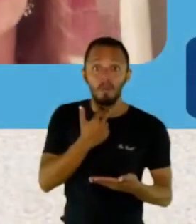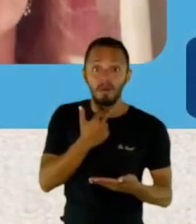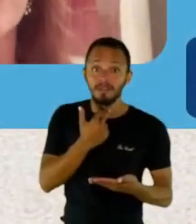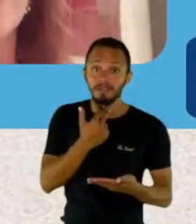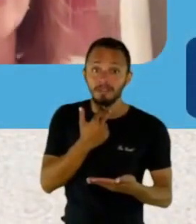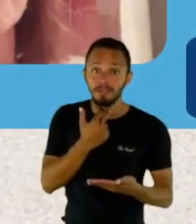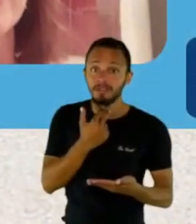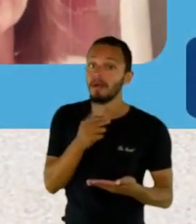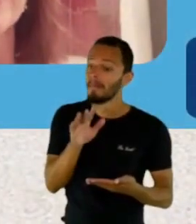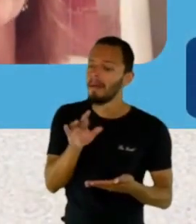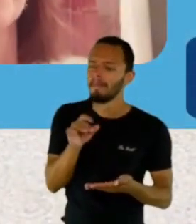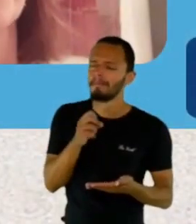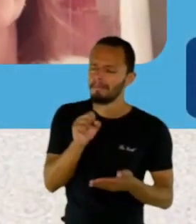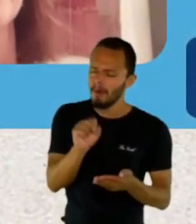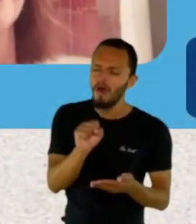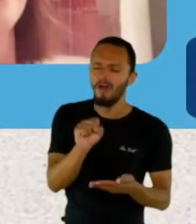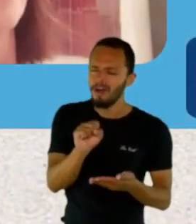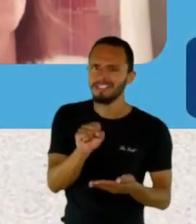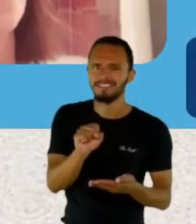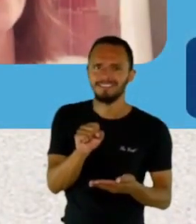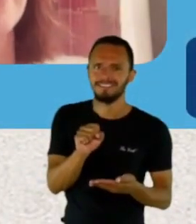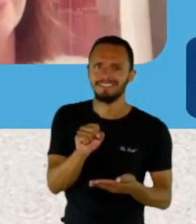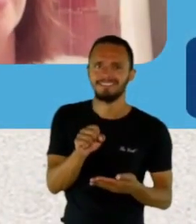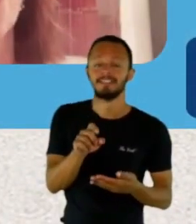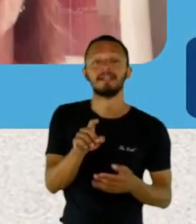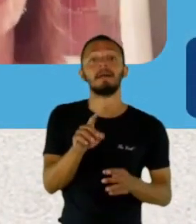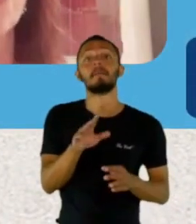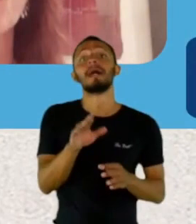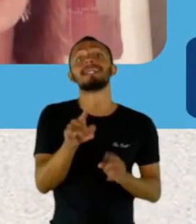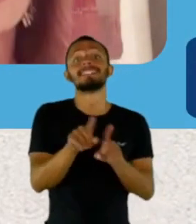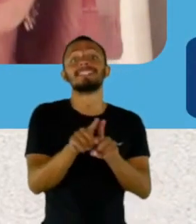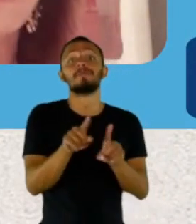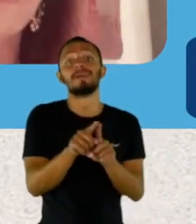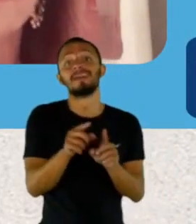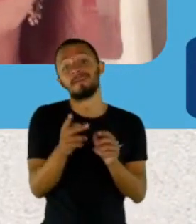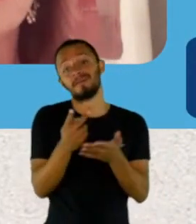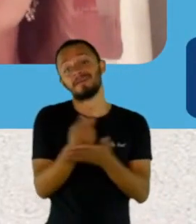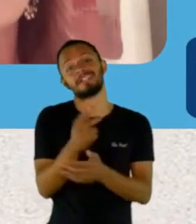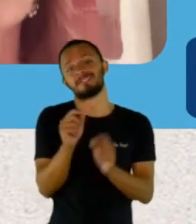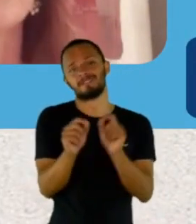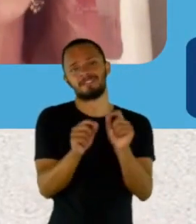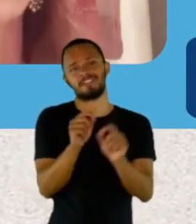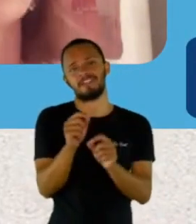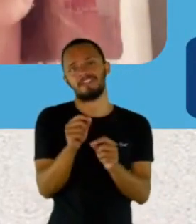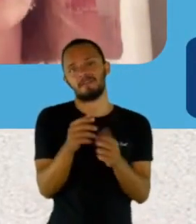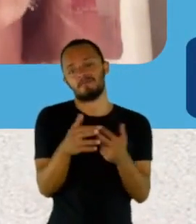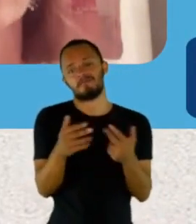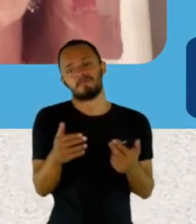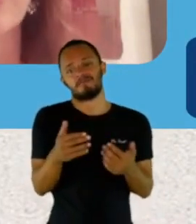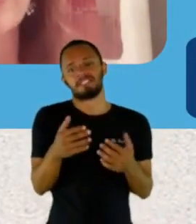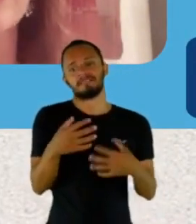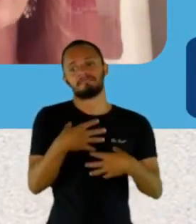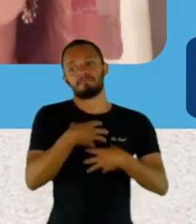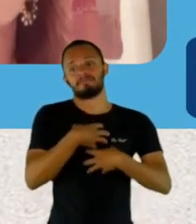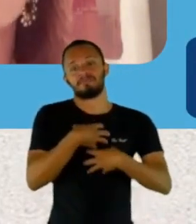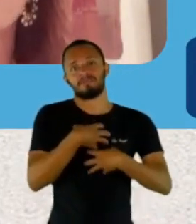a gente não sabe também o que ela pode ter passado, né, Josane? Às vezes alguma coisa ela incomodou por um sentimento dela, ou por uma